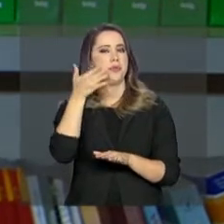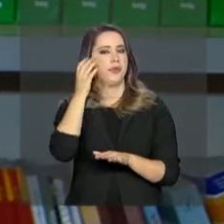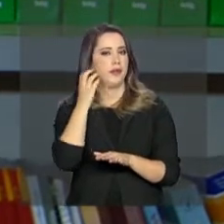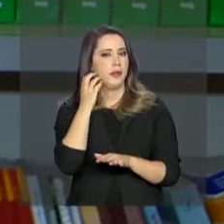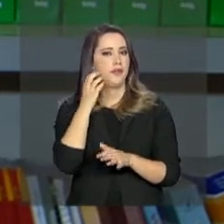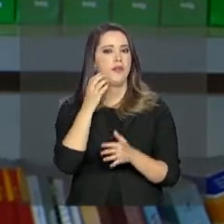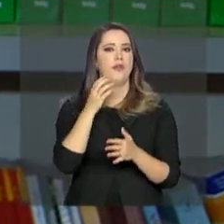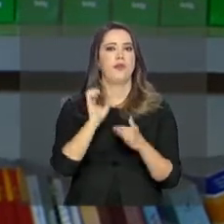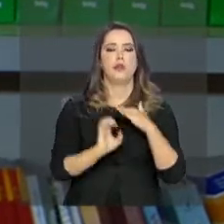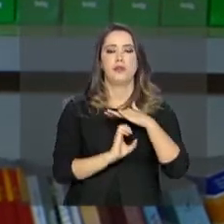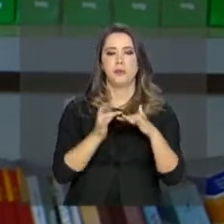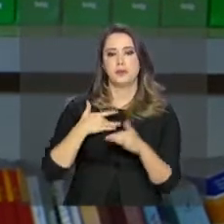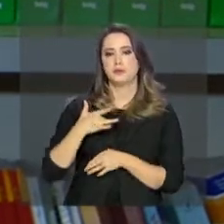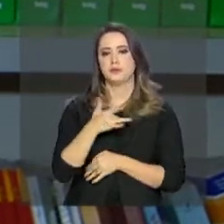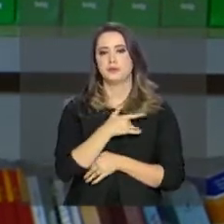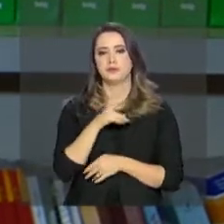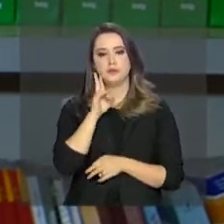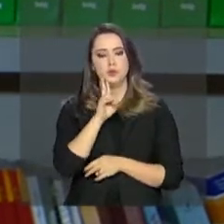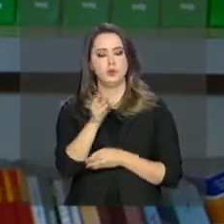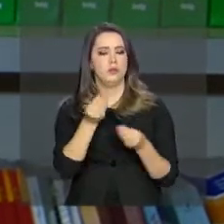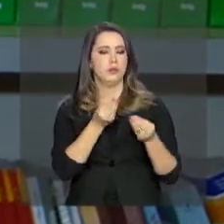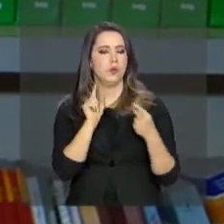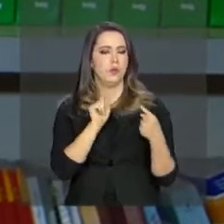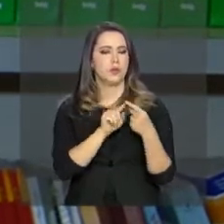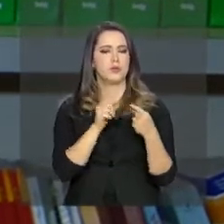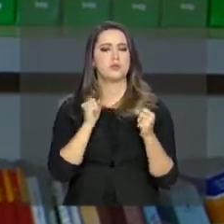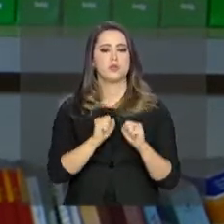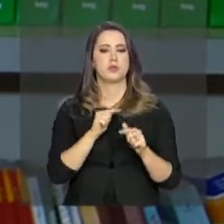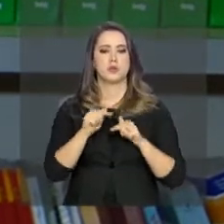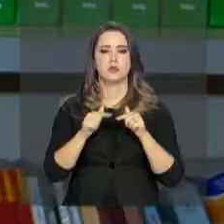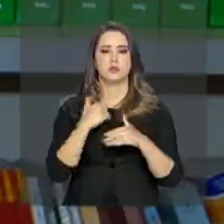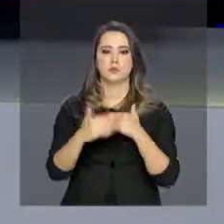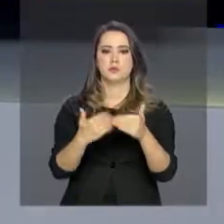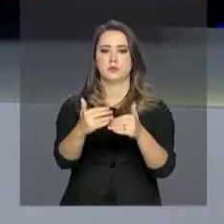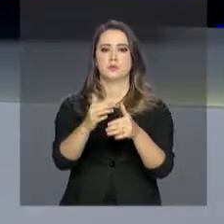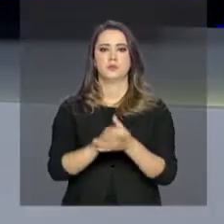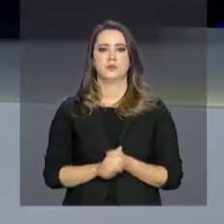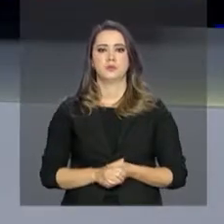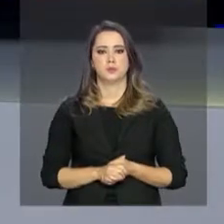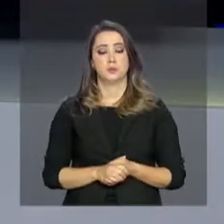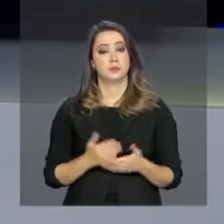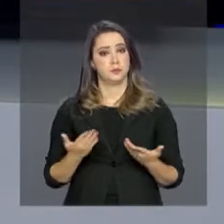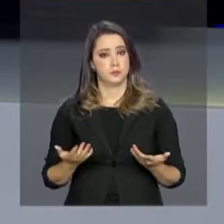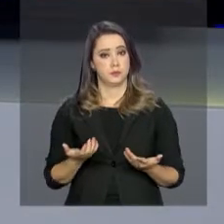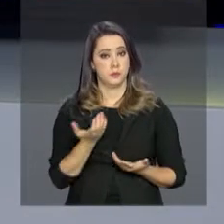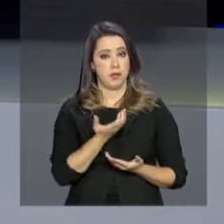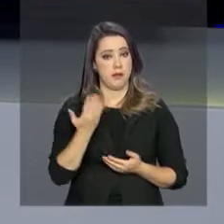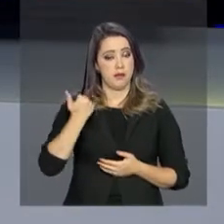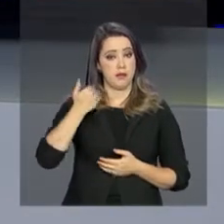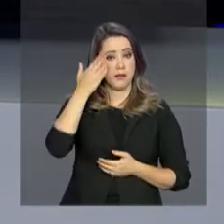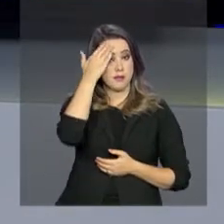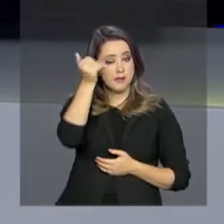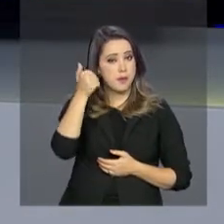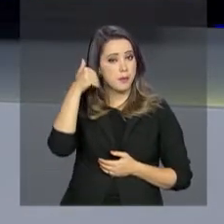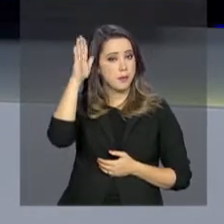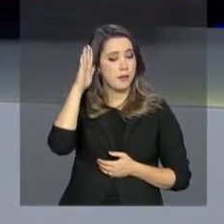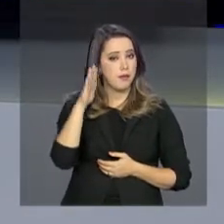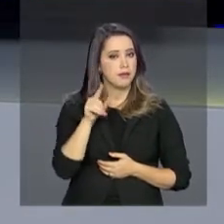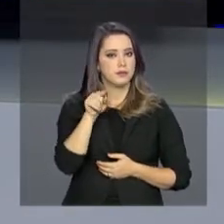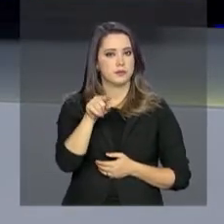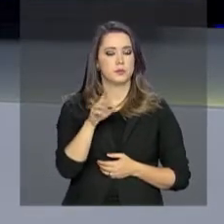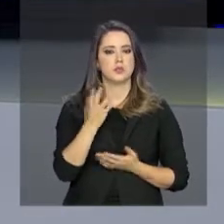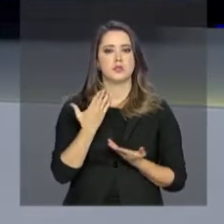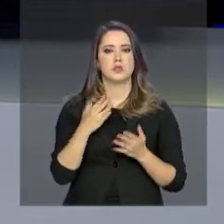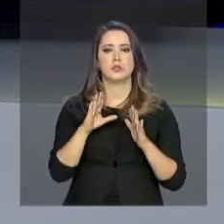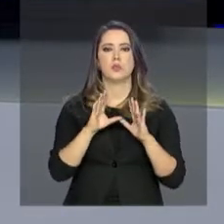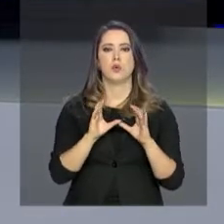plano de saúde e traçar quais são as diretrizes que a gente vai trabalhar ao longo do ano. Quer se informar mais sobre esse assunto? Olha, a Escola